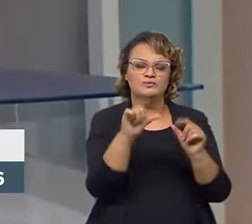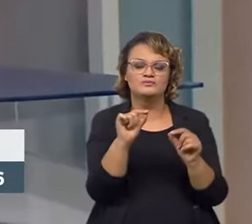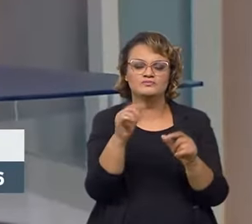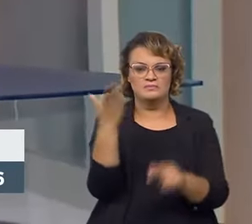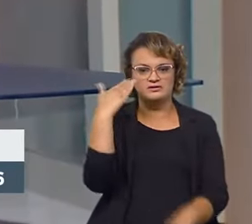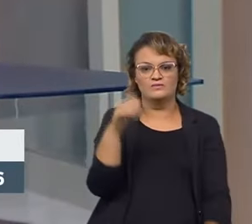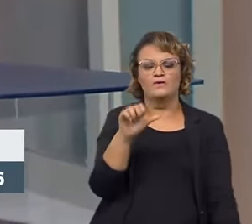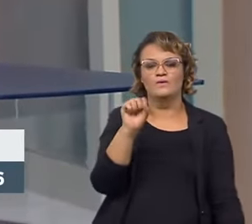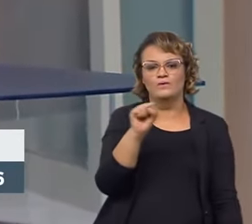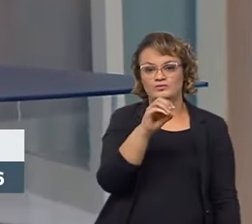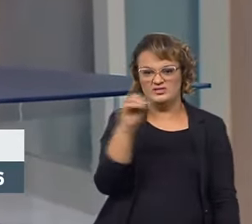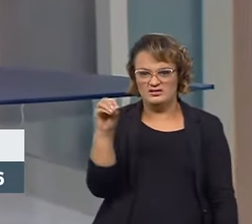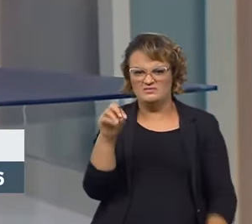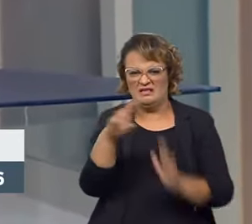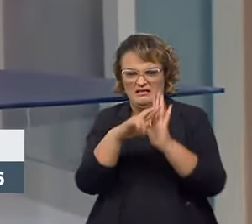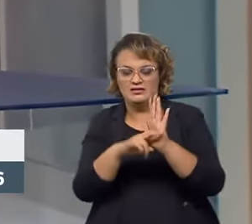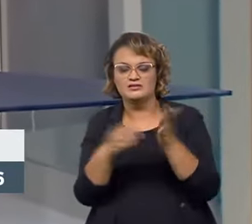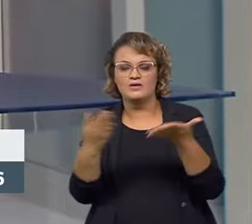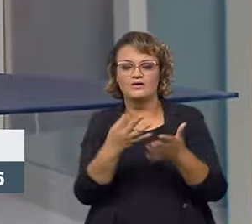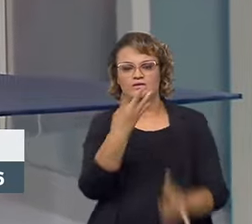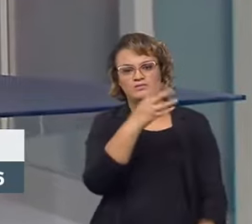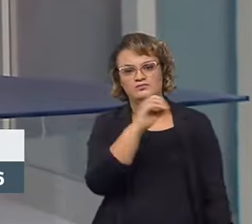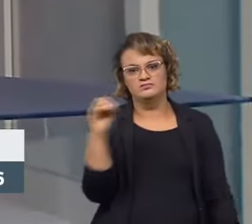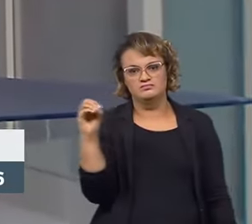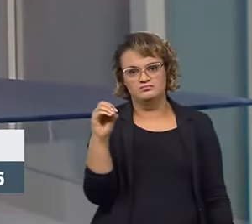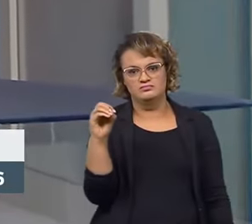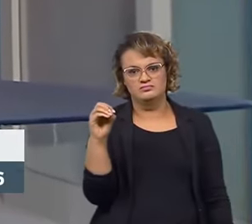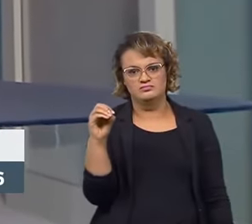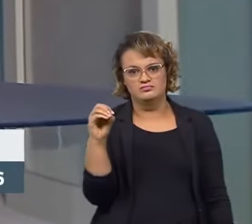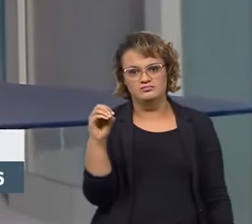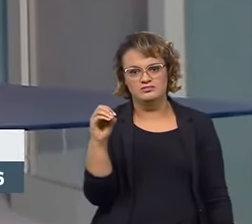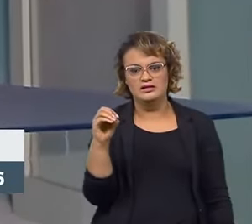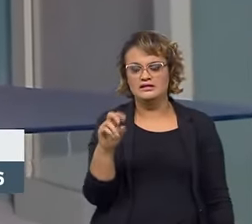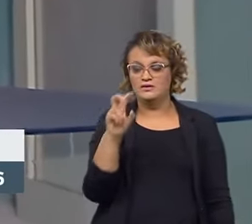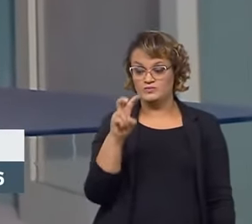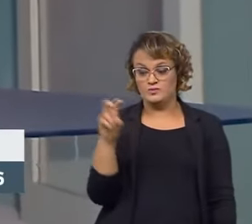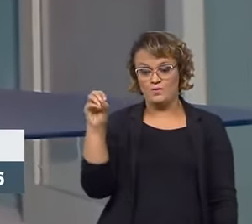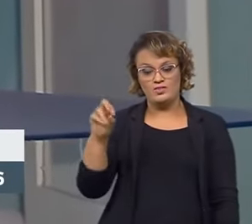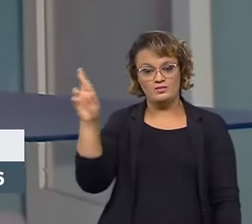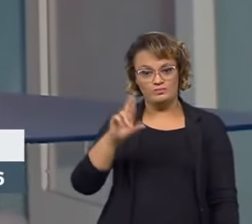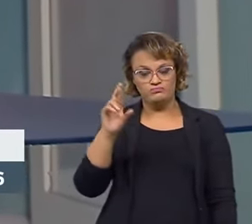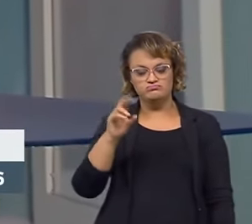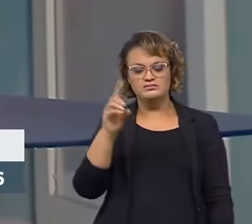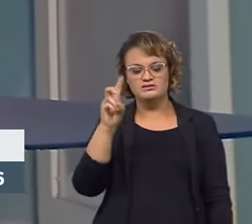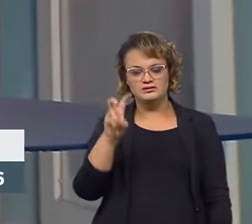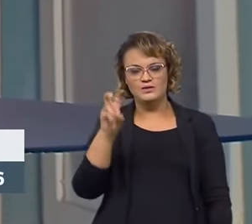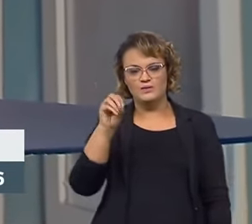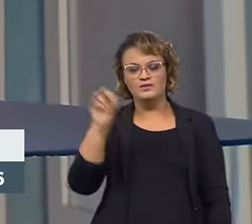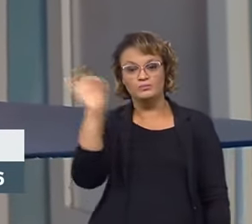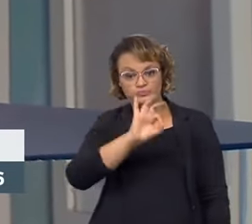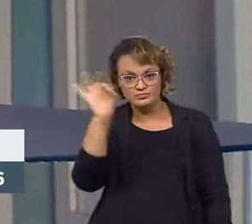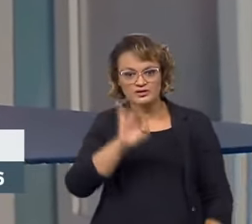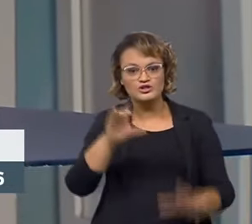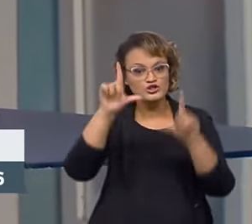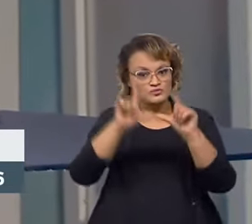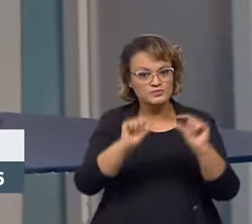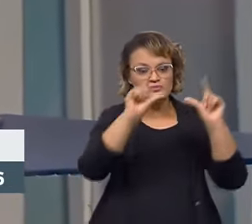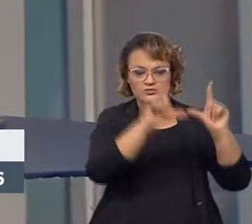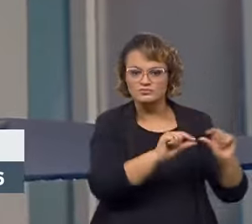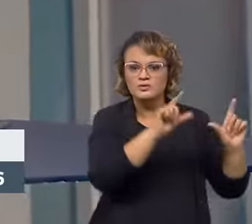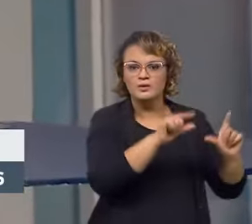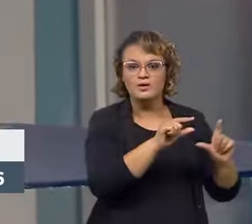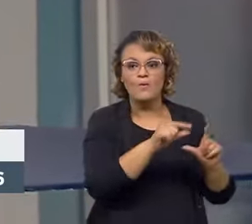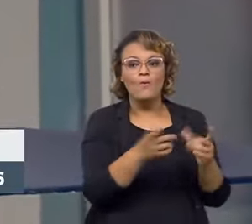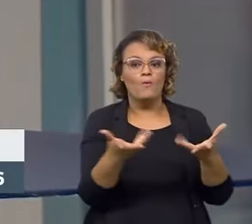800 e poucos regulamentos para em torno de 400. Então, houve 50% de redução em número de regulamento sem mexer no mérito.